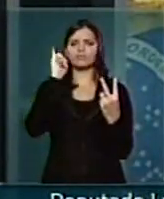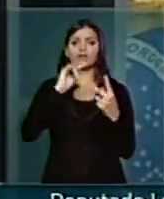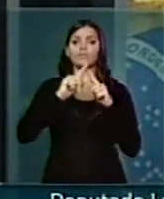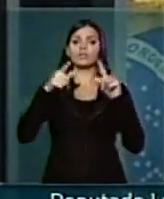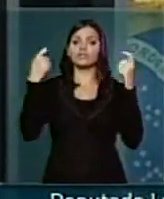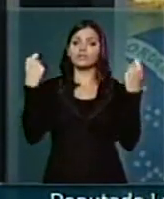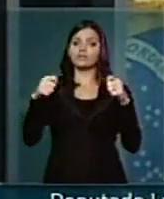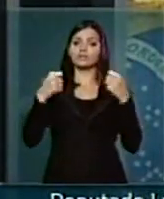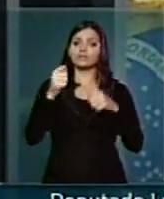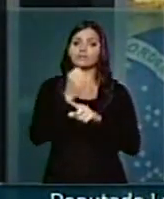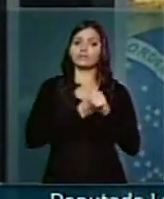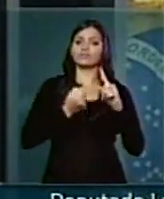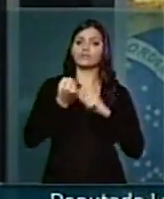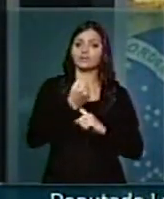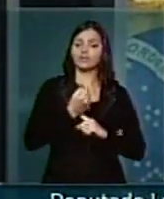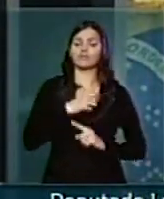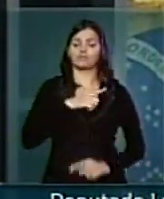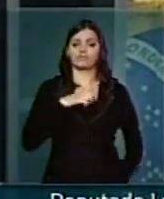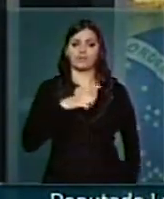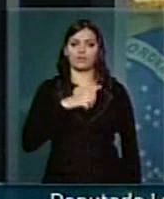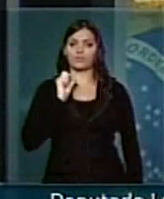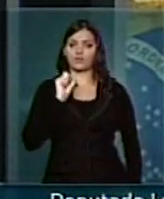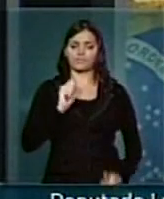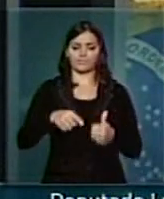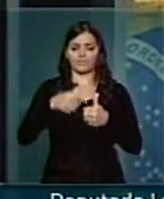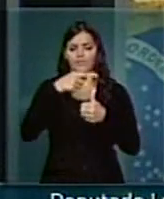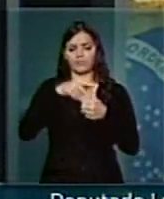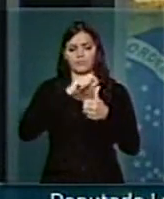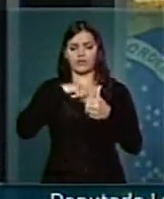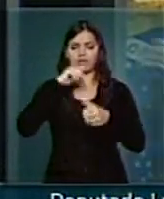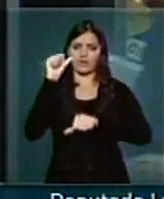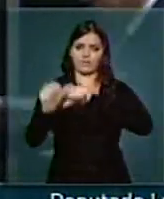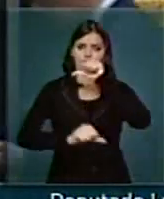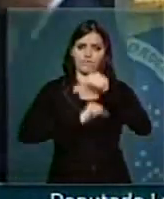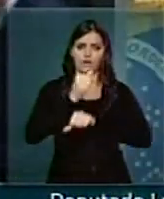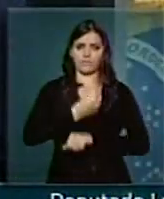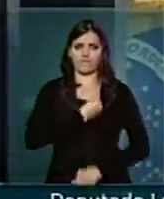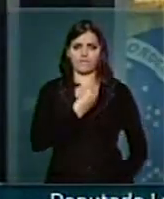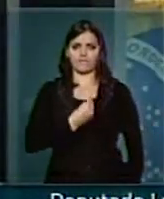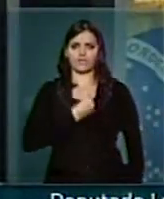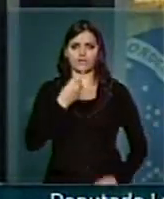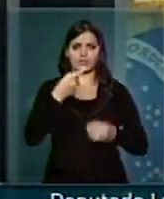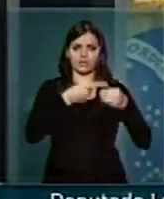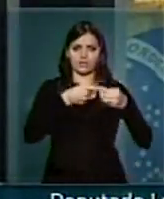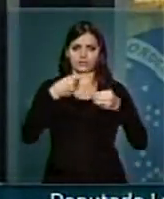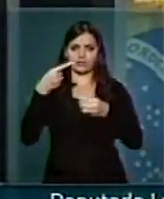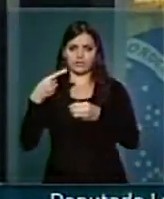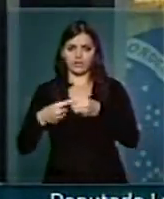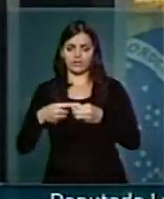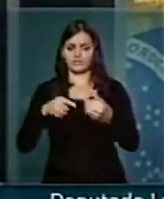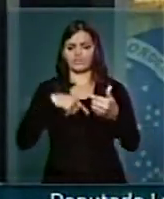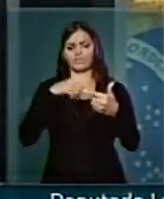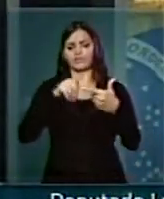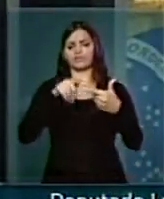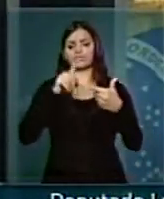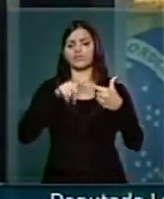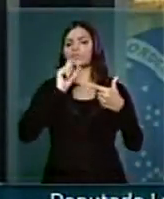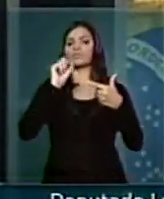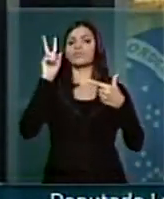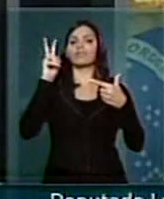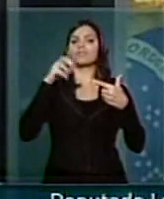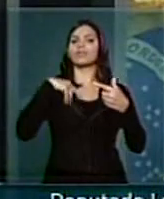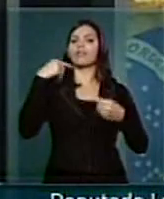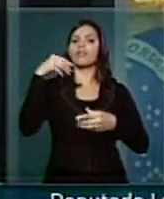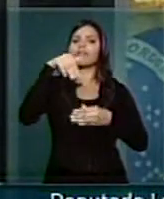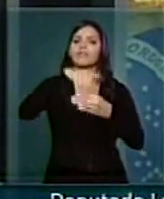sociedade presente tem, a questão das reformas, da vida das cidades e das eleições do próximo ano.